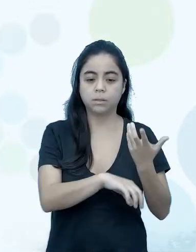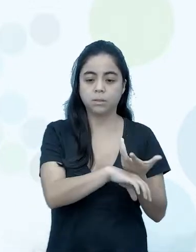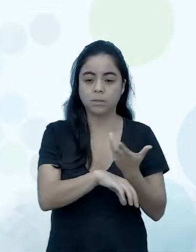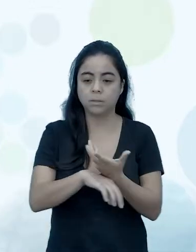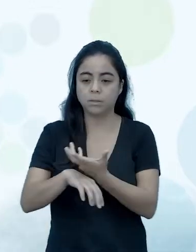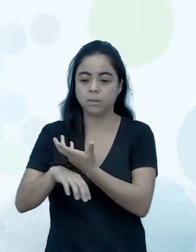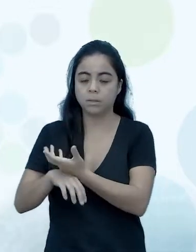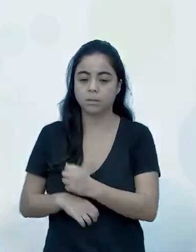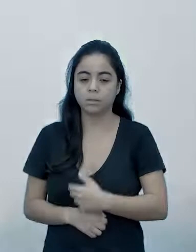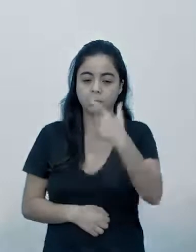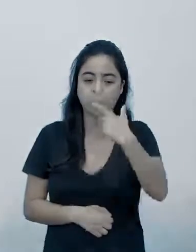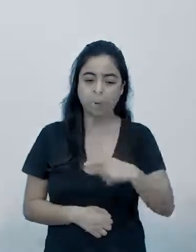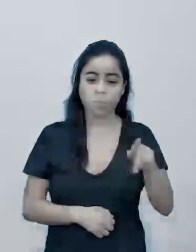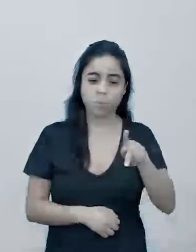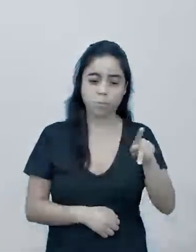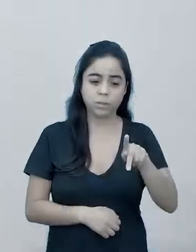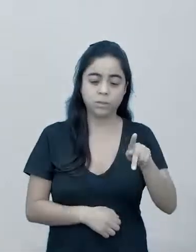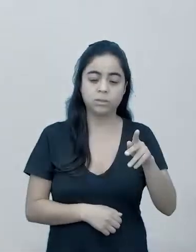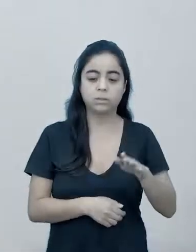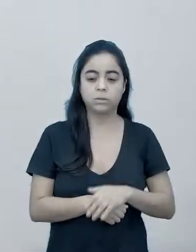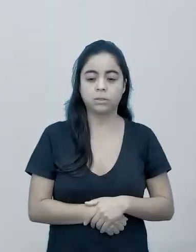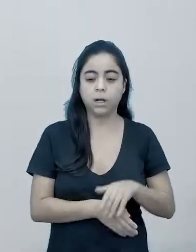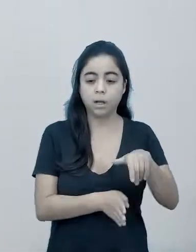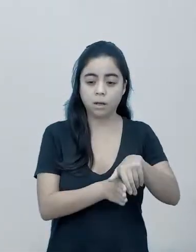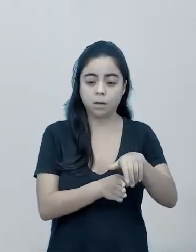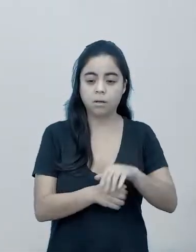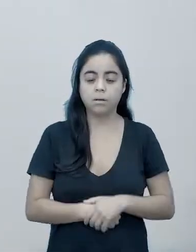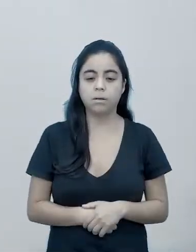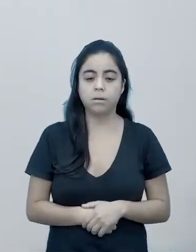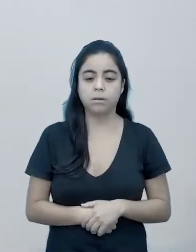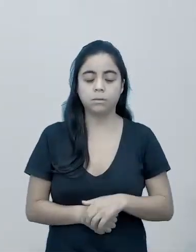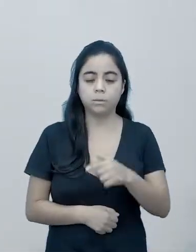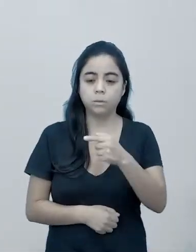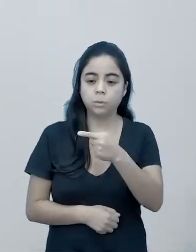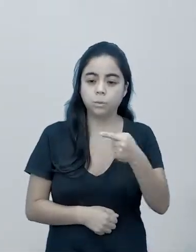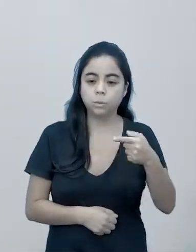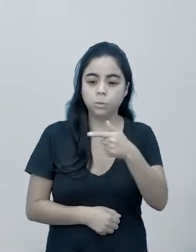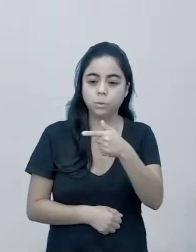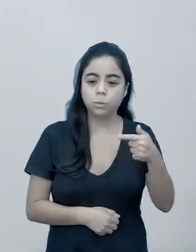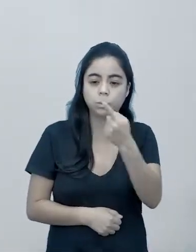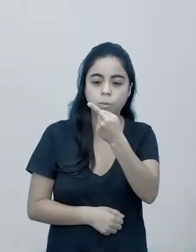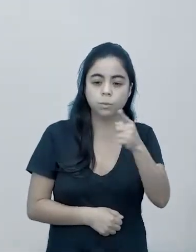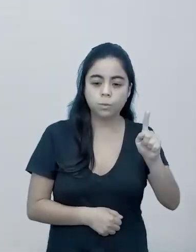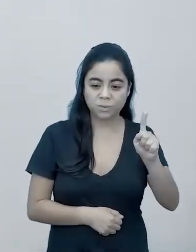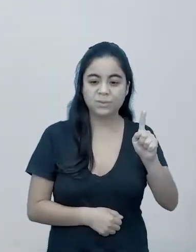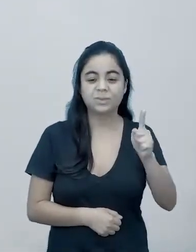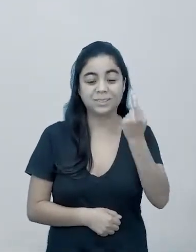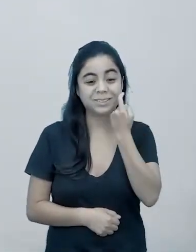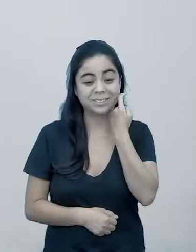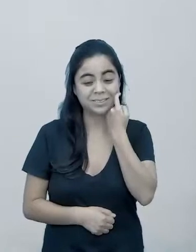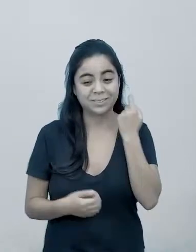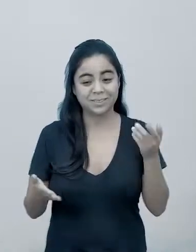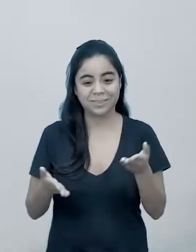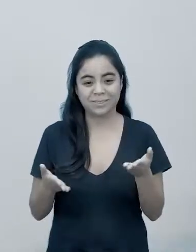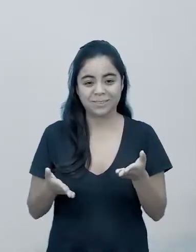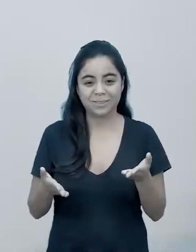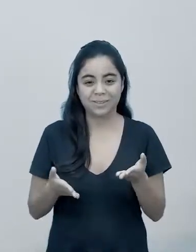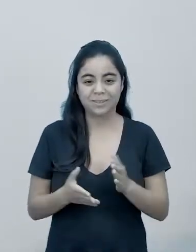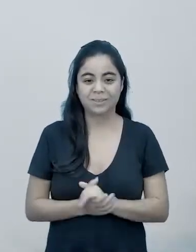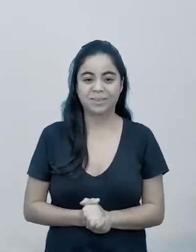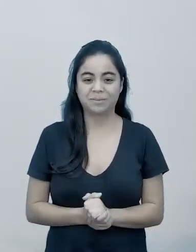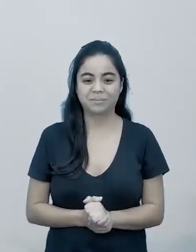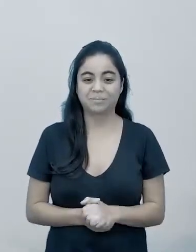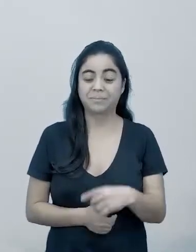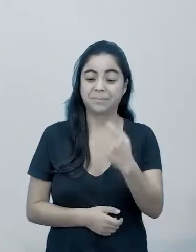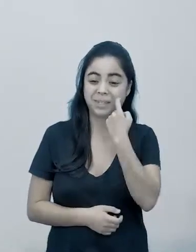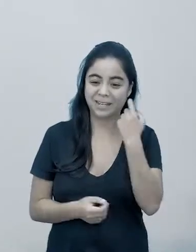sou professora de um deles, nós estamos na última semana aí, no último dia da semana, falando bem, em uma sexta